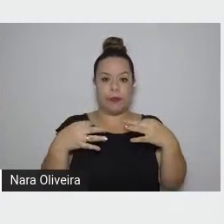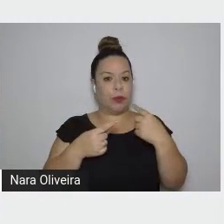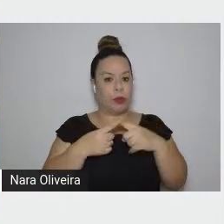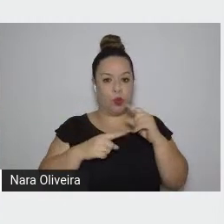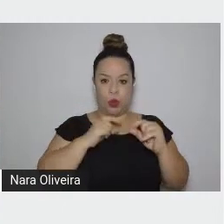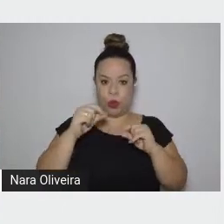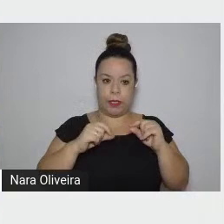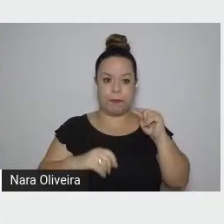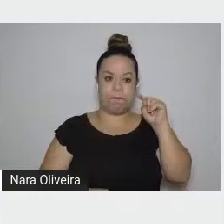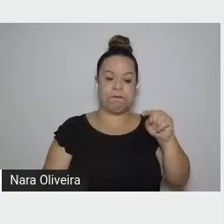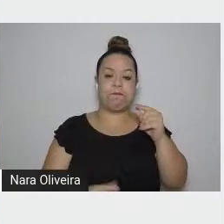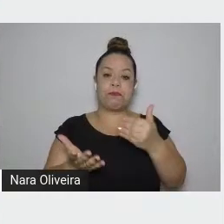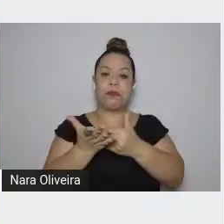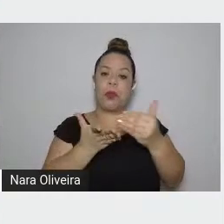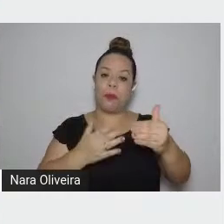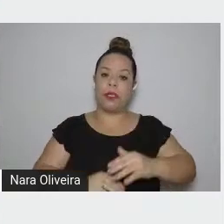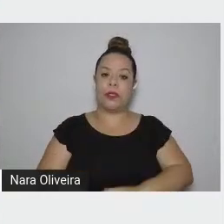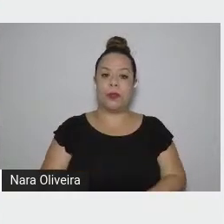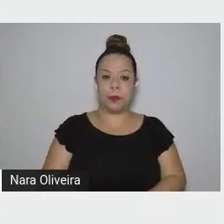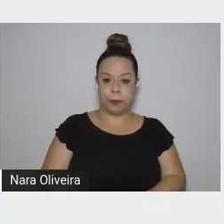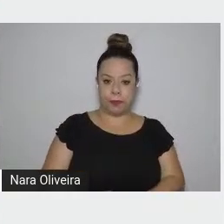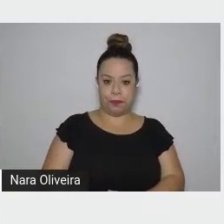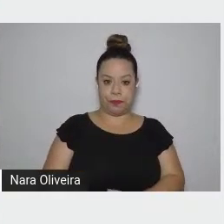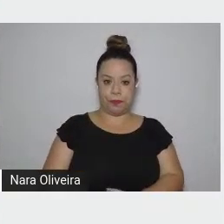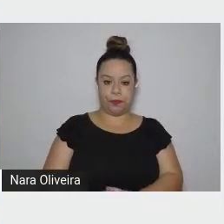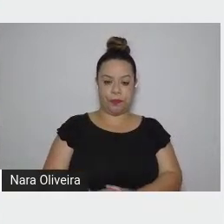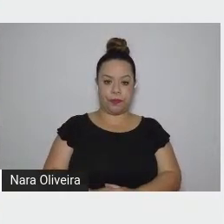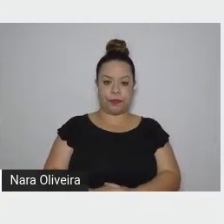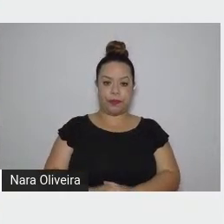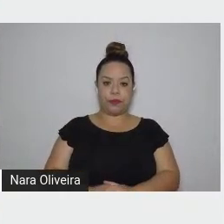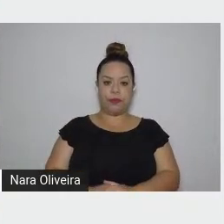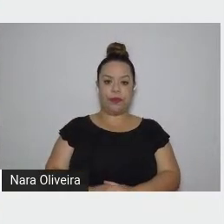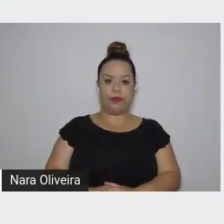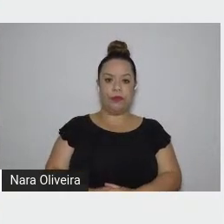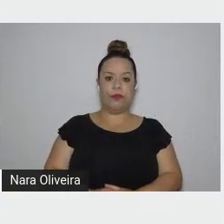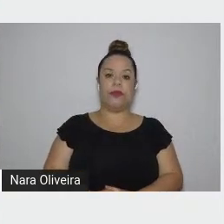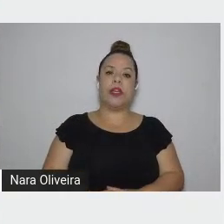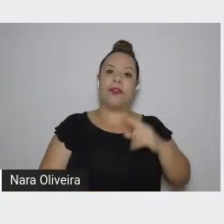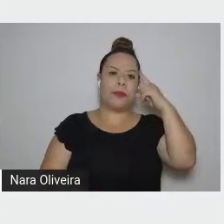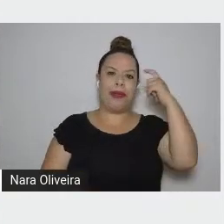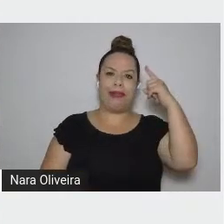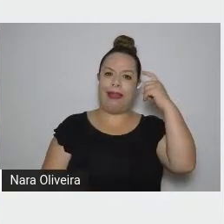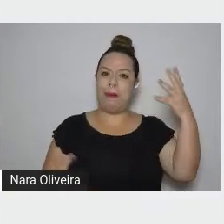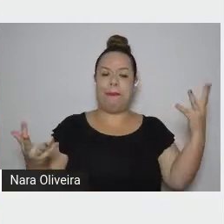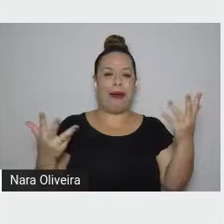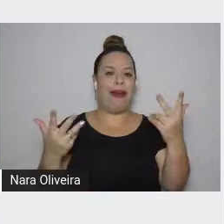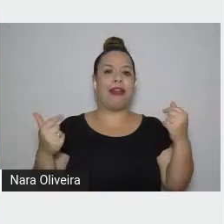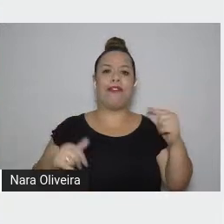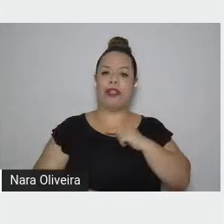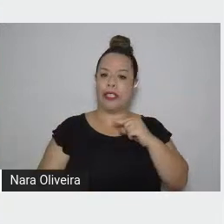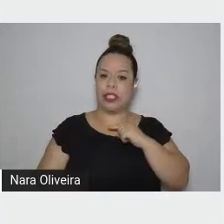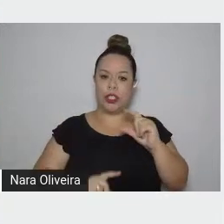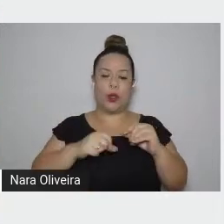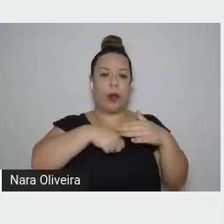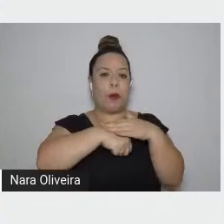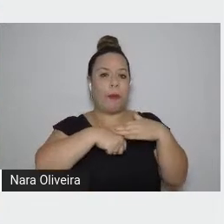partiu de uma ideia absolutamente genial, que é um verso